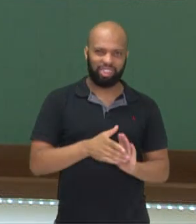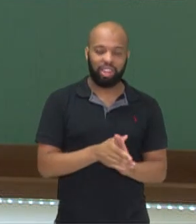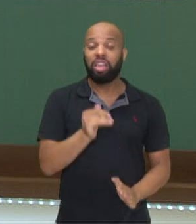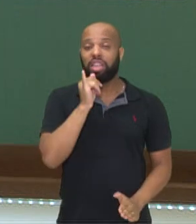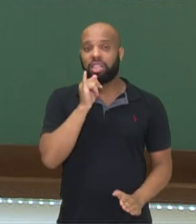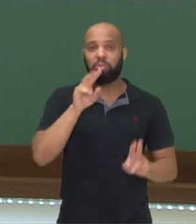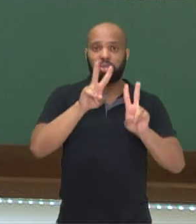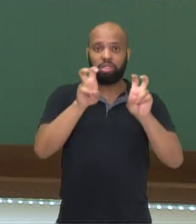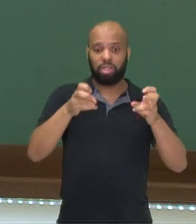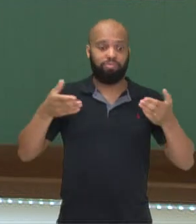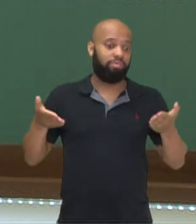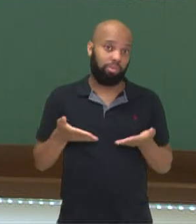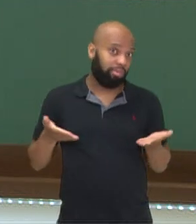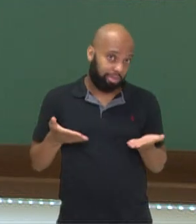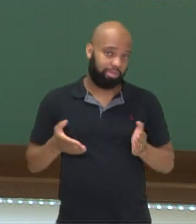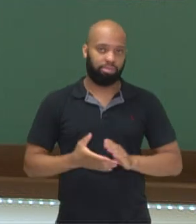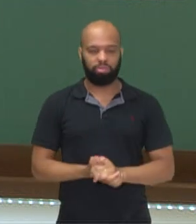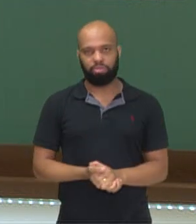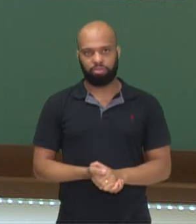da atualidade.